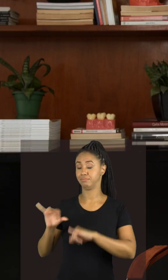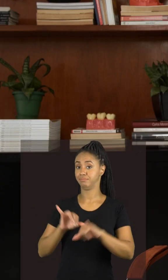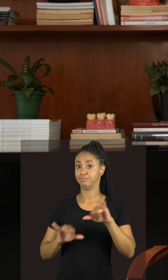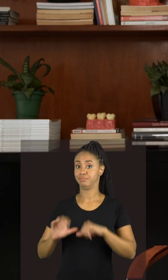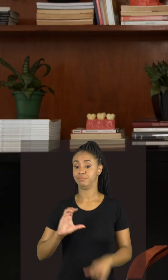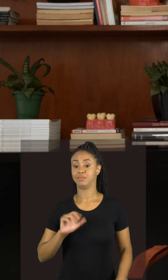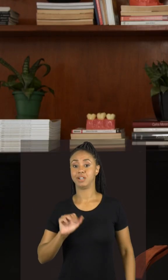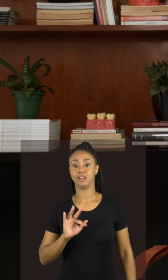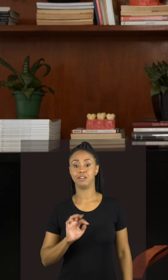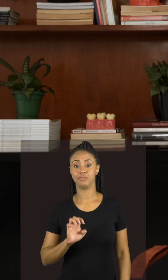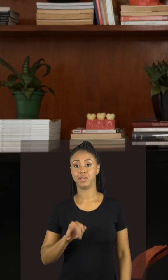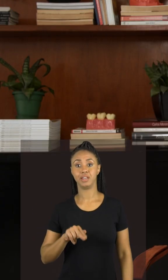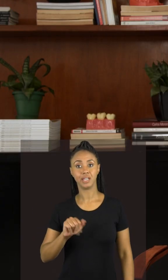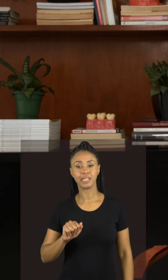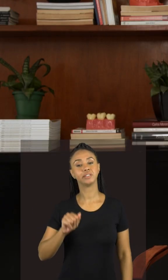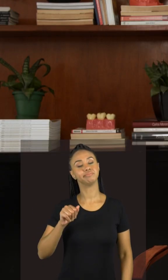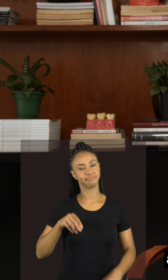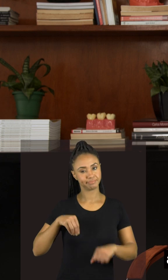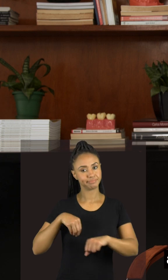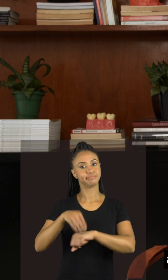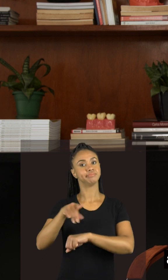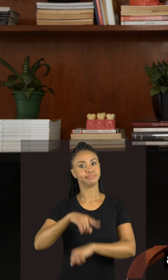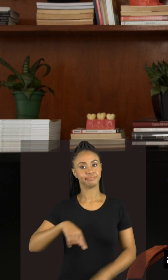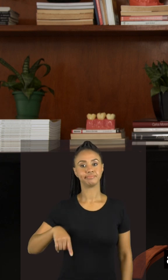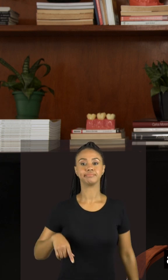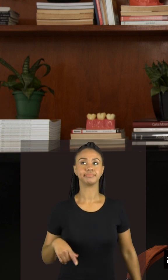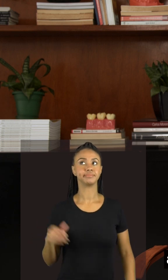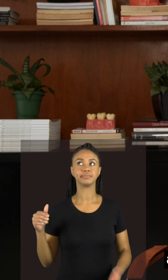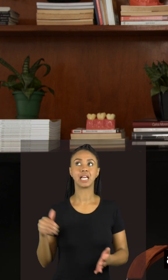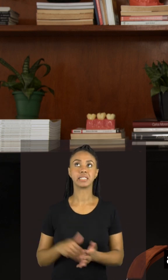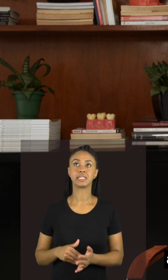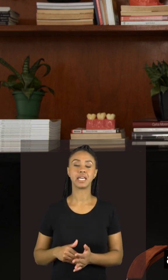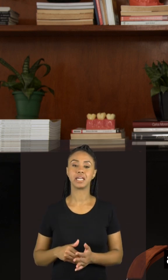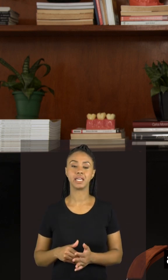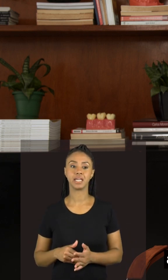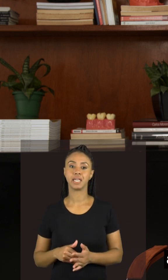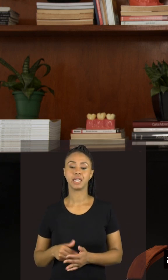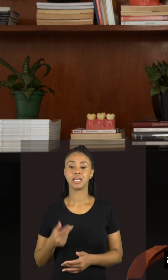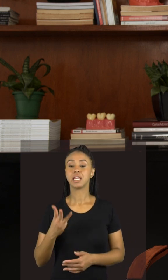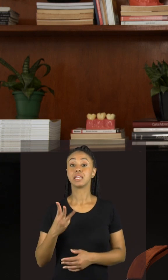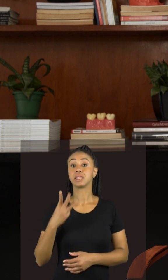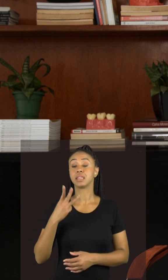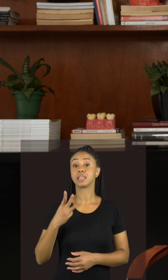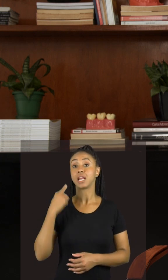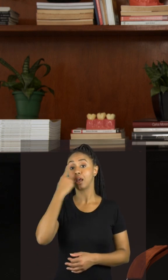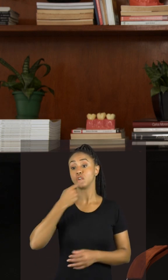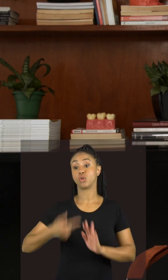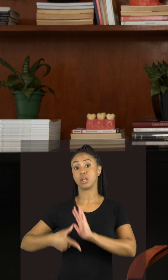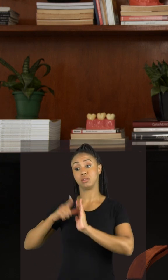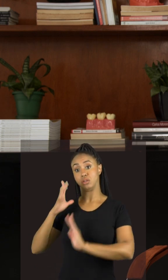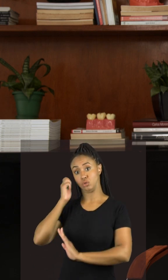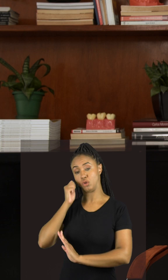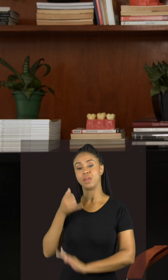Então, é recomendado, sim, evitar a cafeína até três horas antes de dormir, porque ela atua